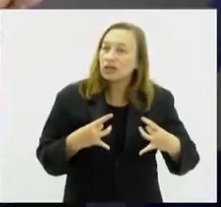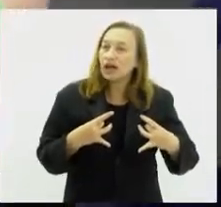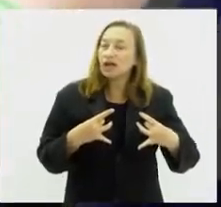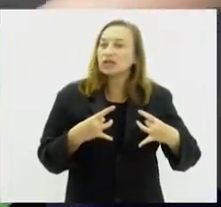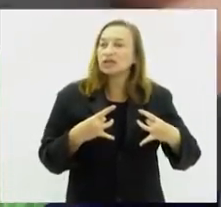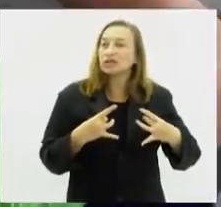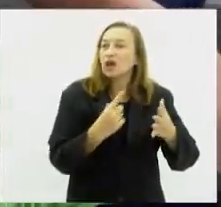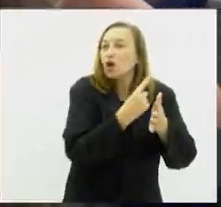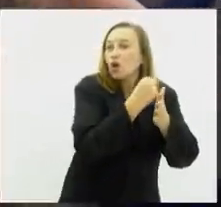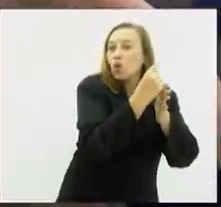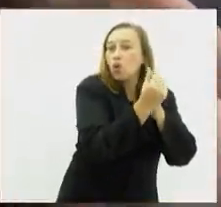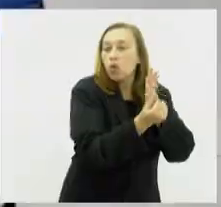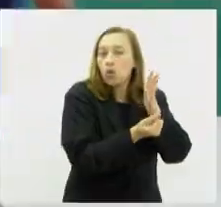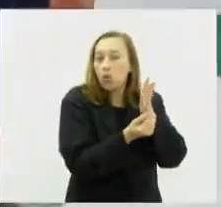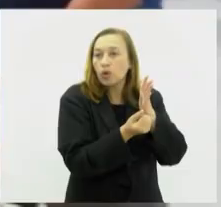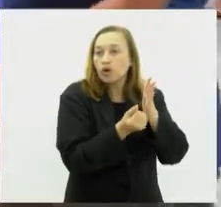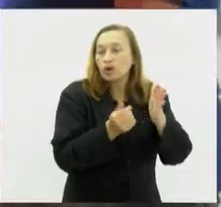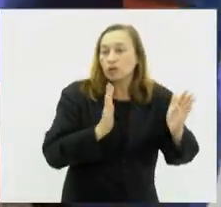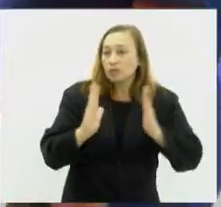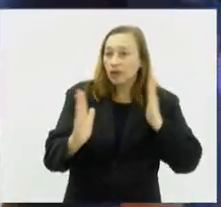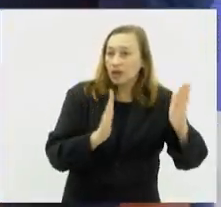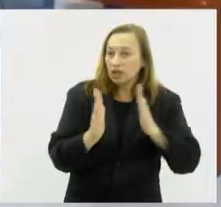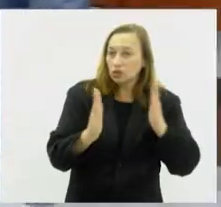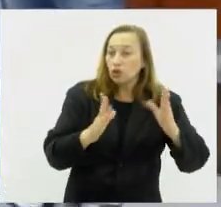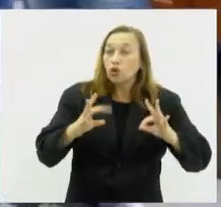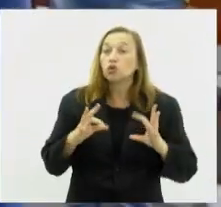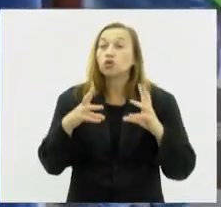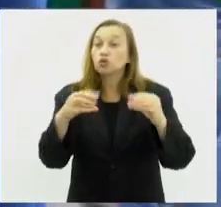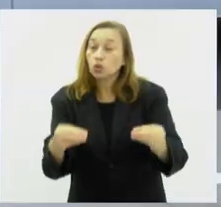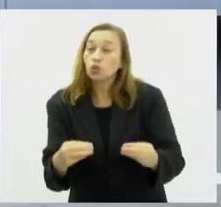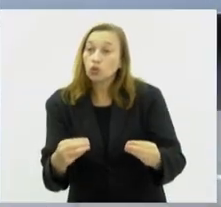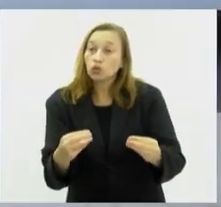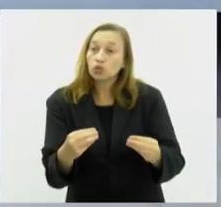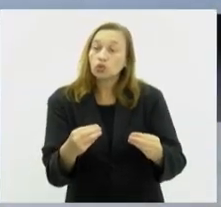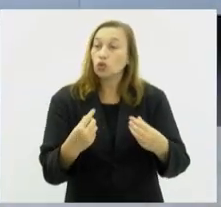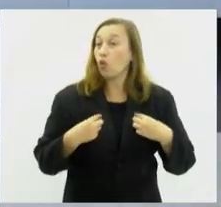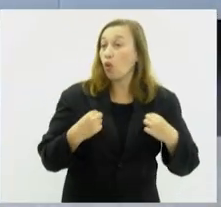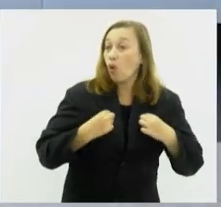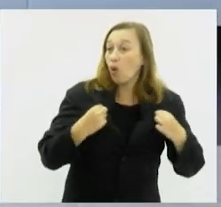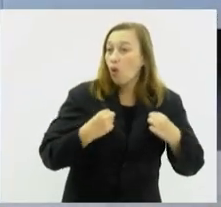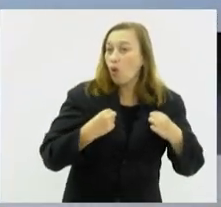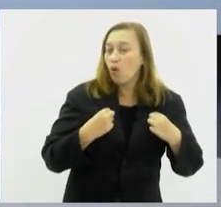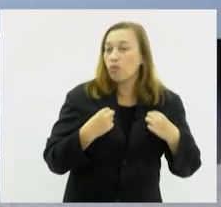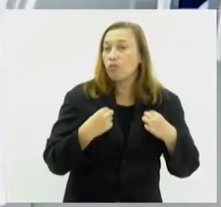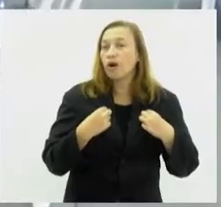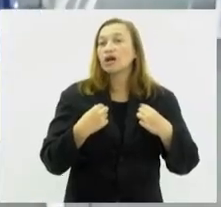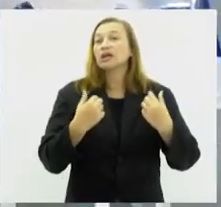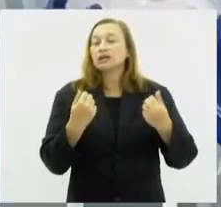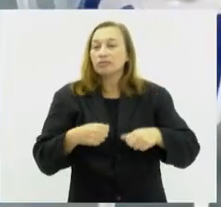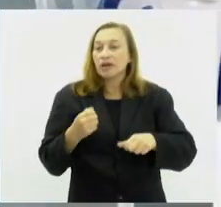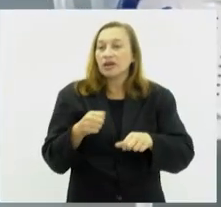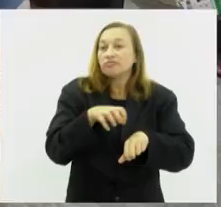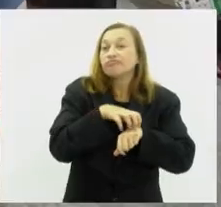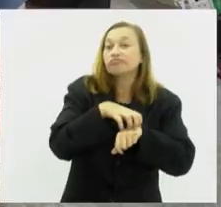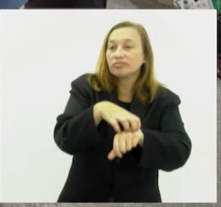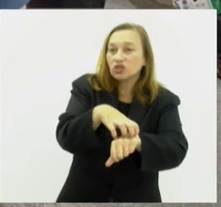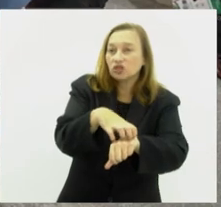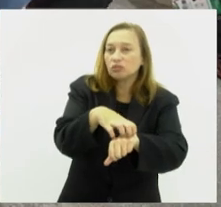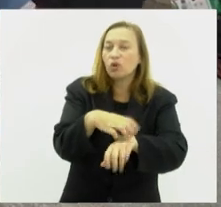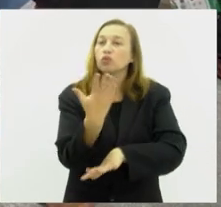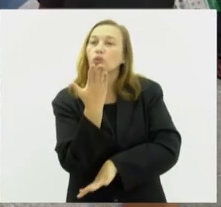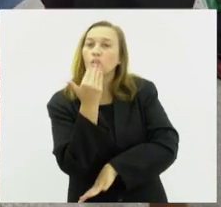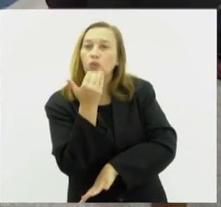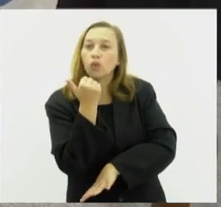facilitadores durante o programa. Todos têm garantidos uniformes, ajuda de custo para deslocamento interno, alimentação e